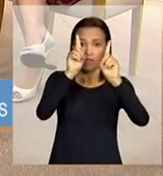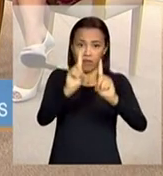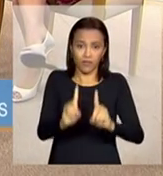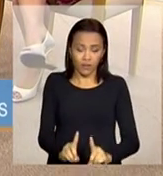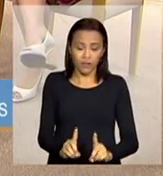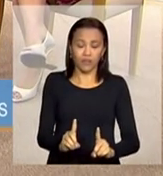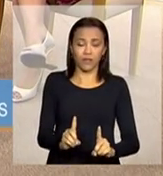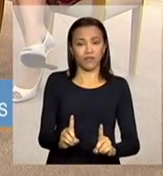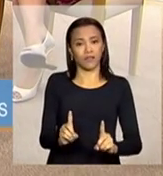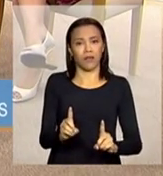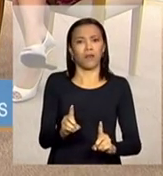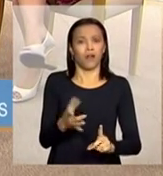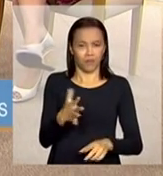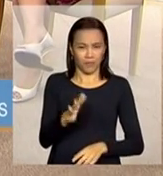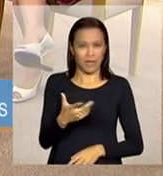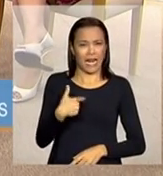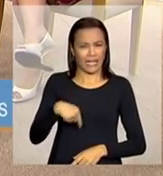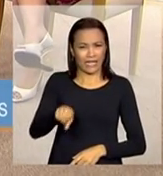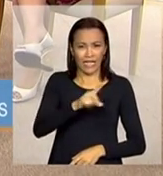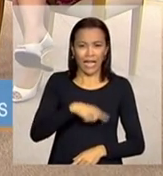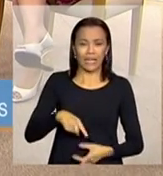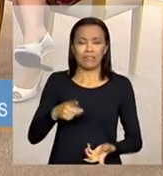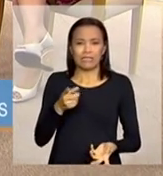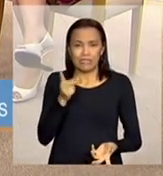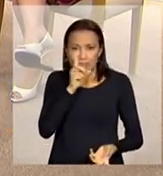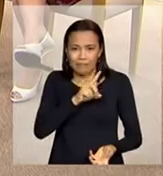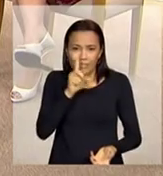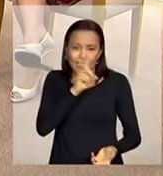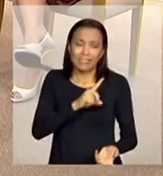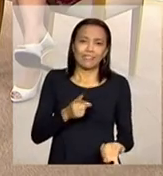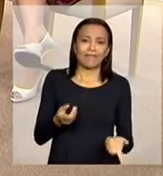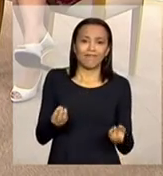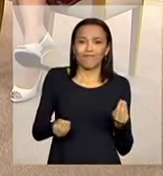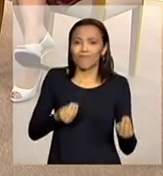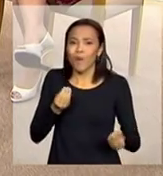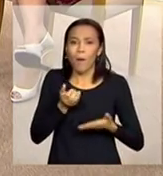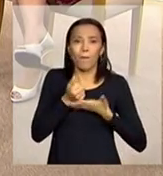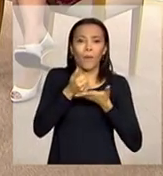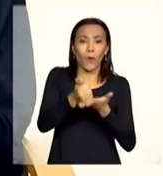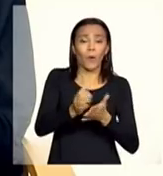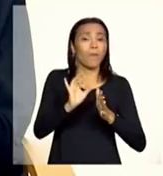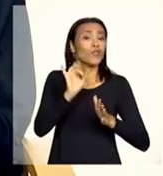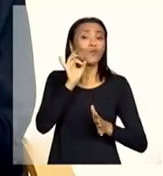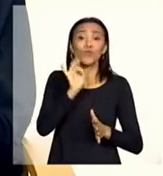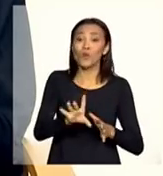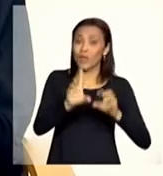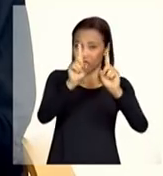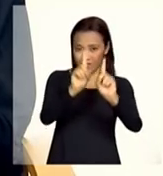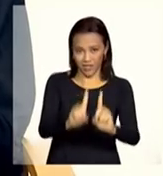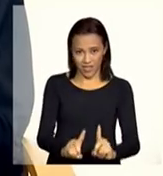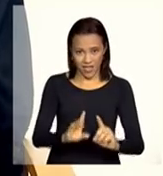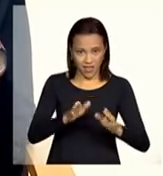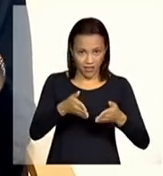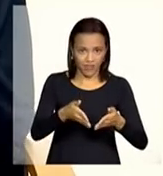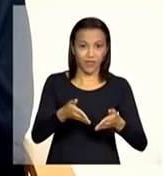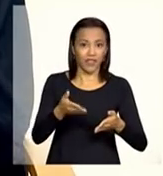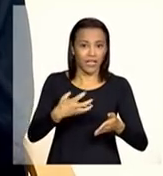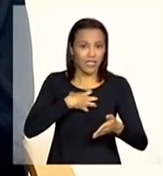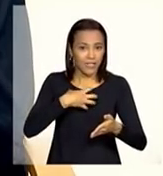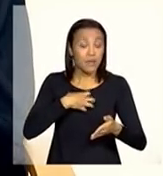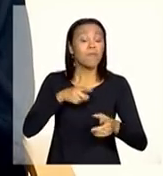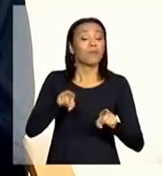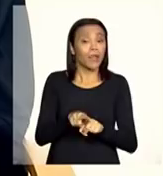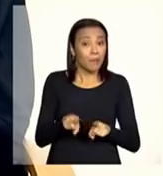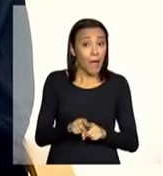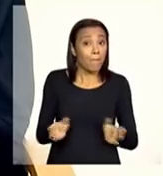estão provavelmente numa situação de vulnerabilidade mas não só a deficiência que traz vulnerabilidade na vida das pessoas a pobreza